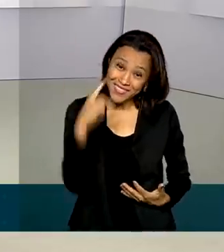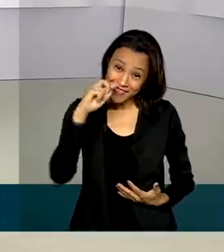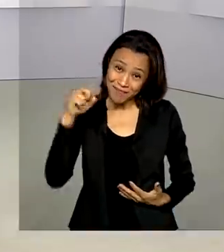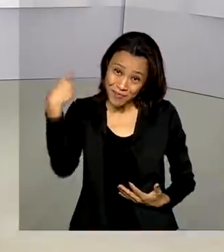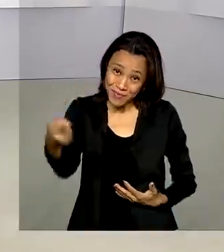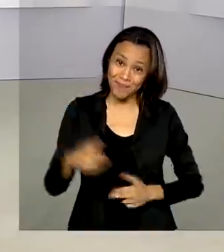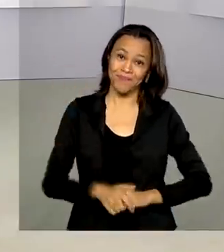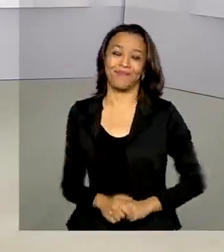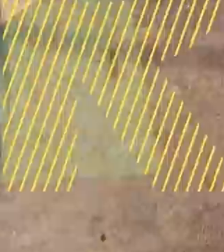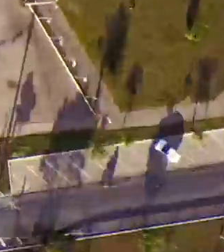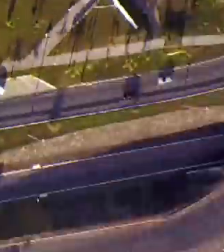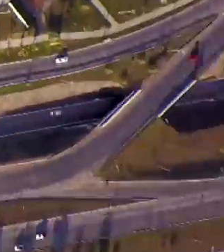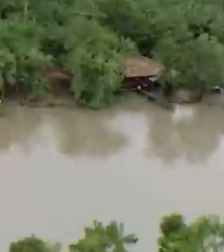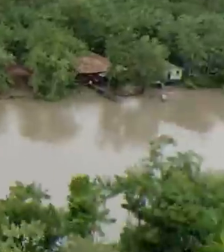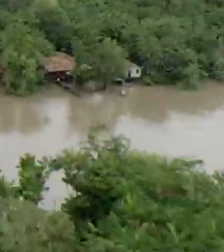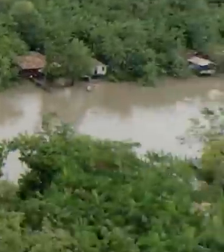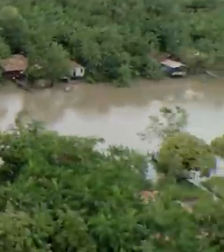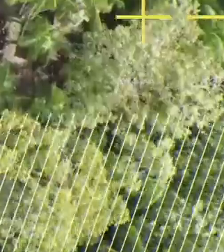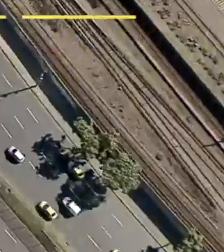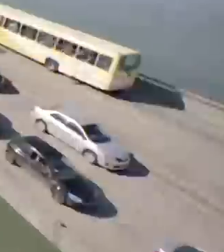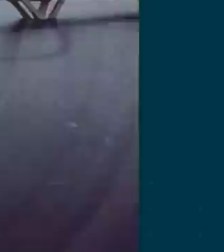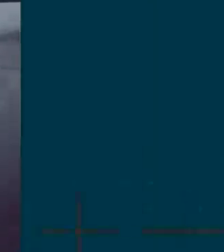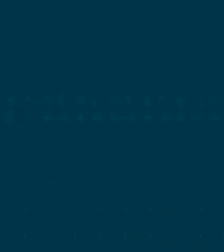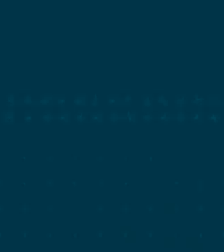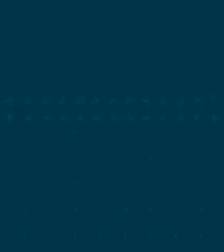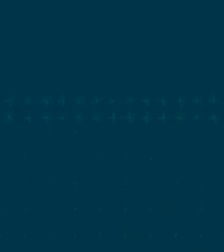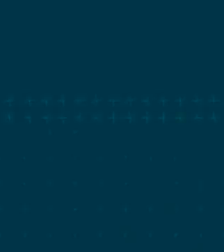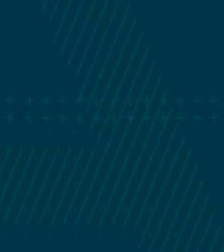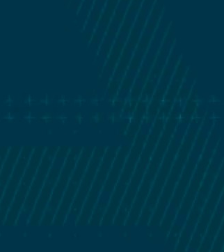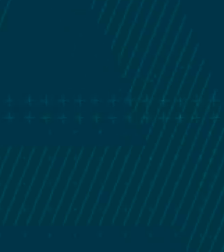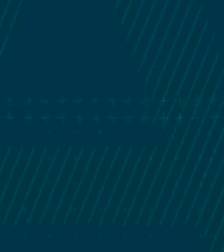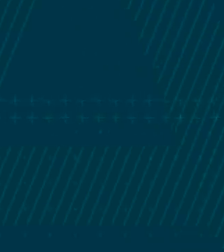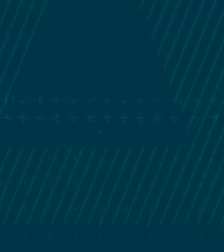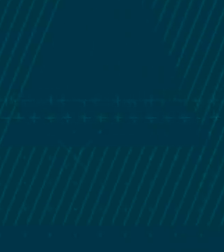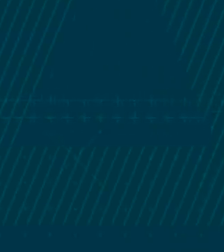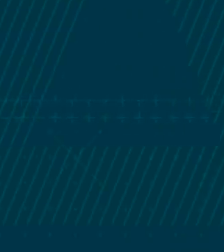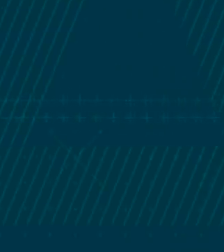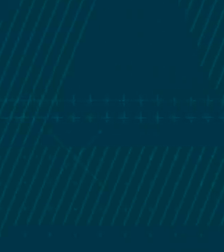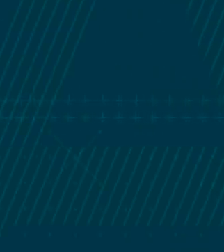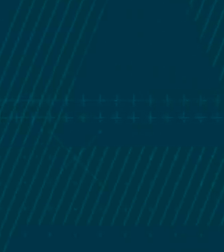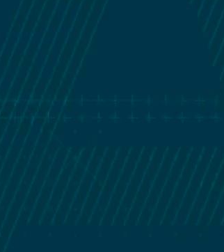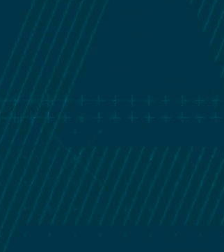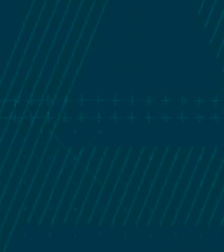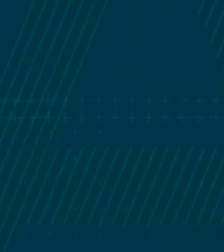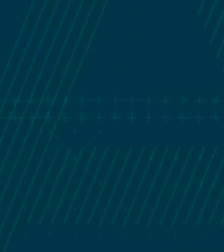próxima! Uma boa tarde para E E Obrigado.